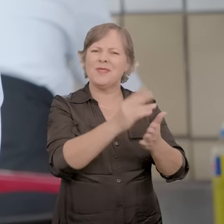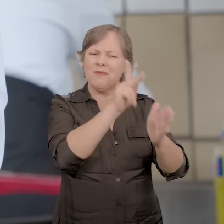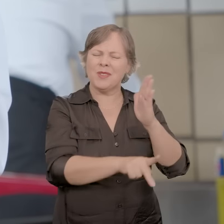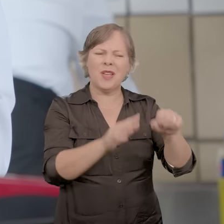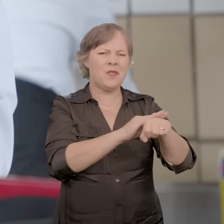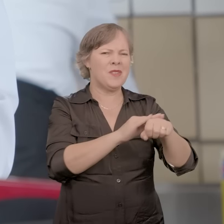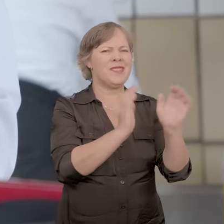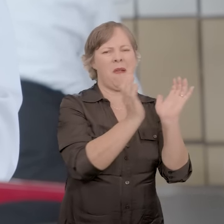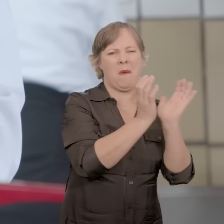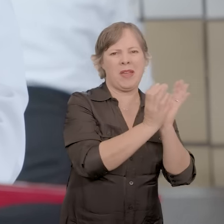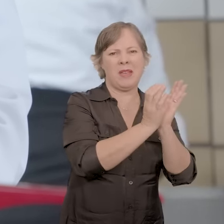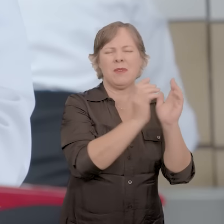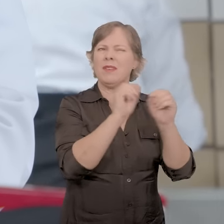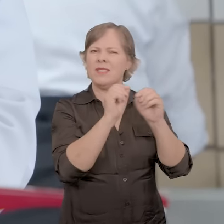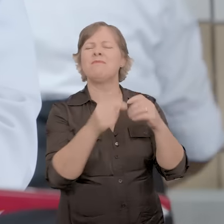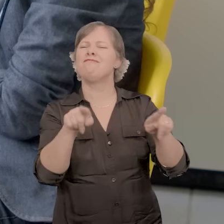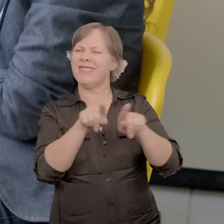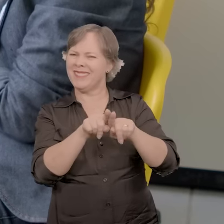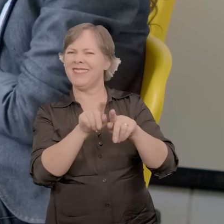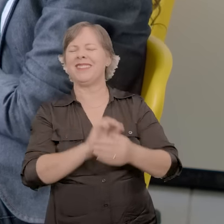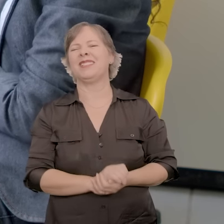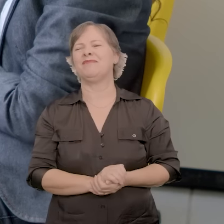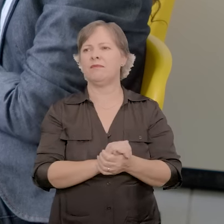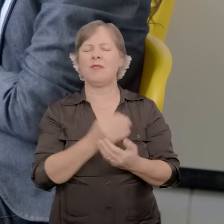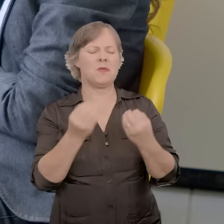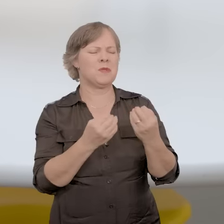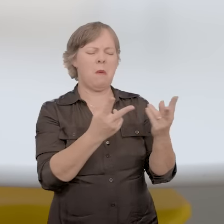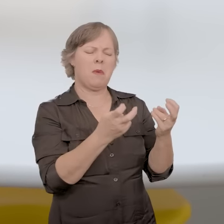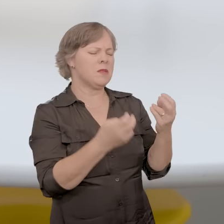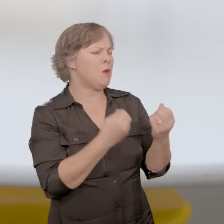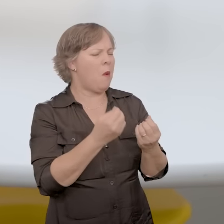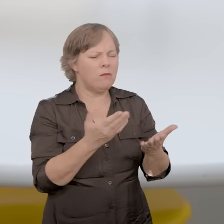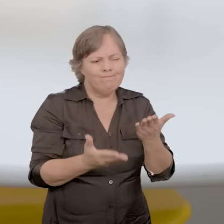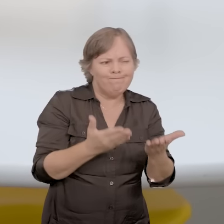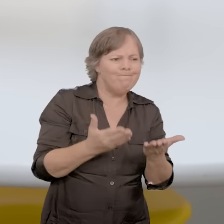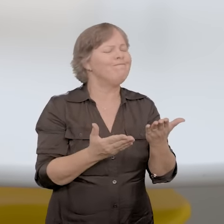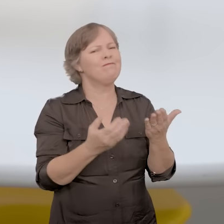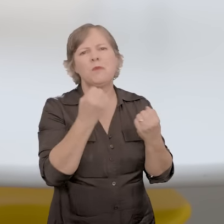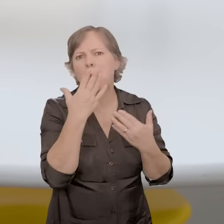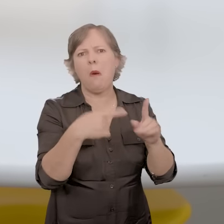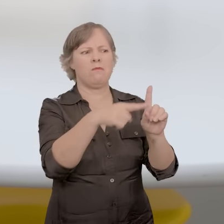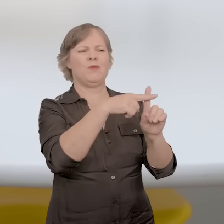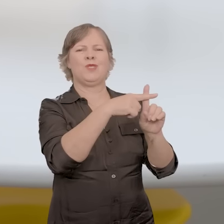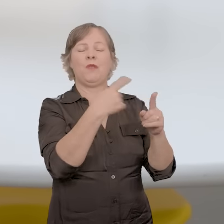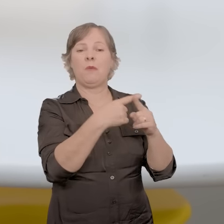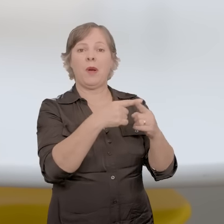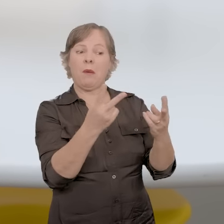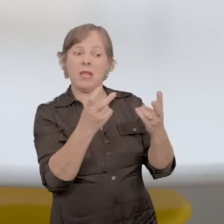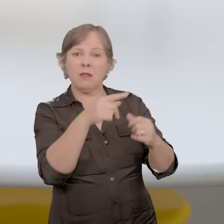conversei com a minha equipe e a gente fez essa parceria. O balanço é muito positivo. É vê-las também construindo